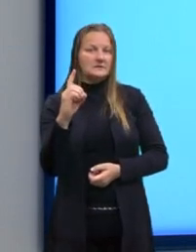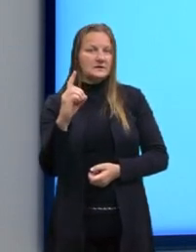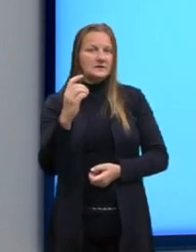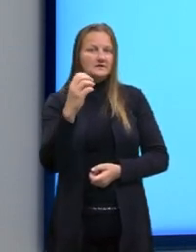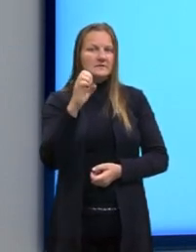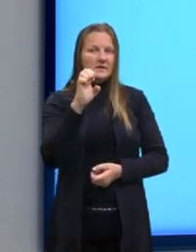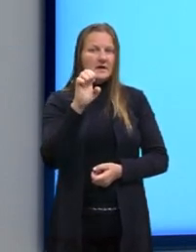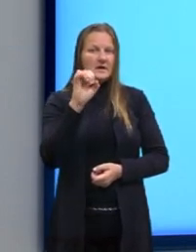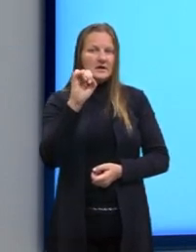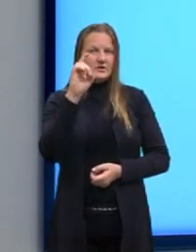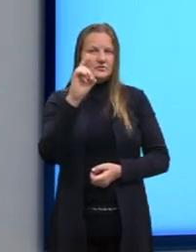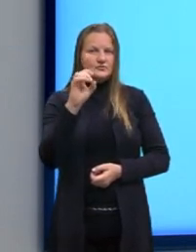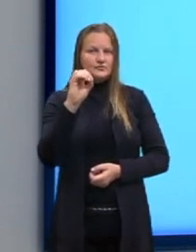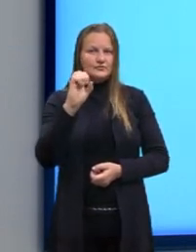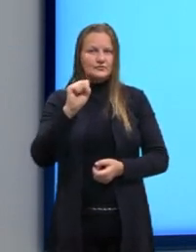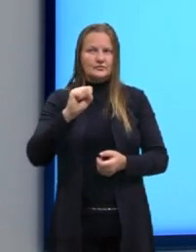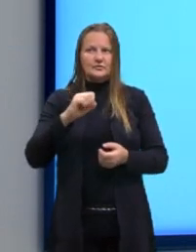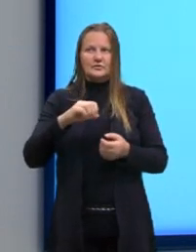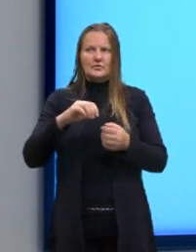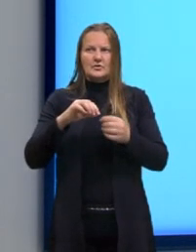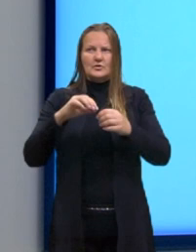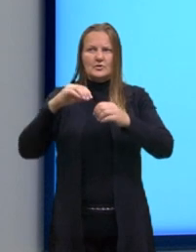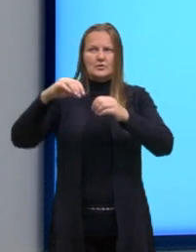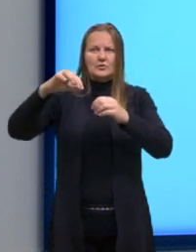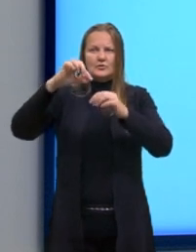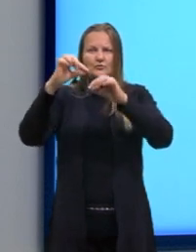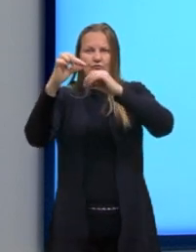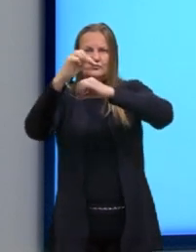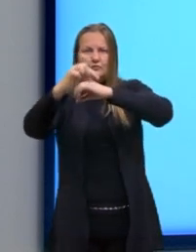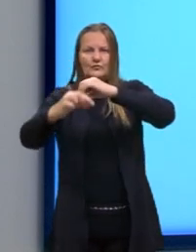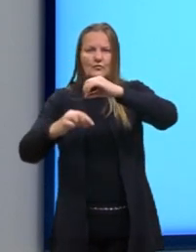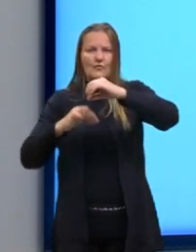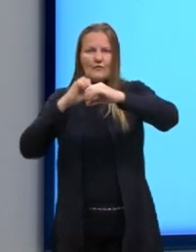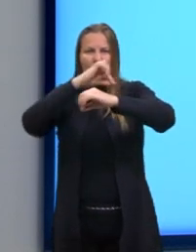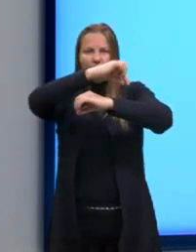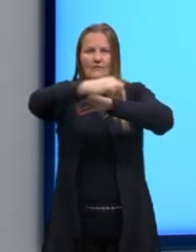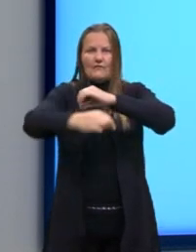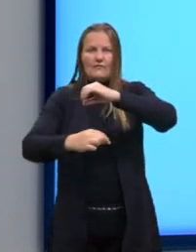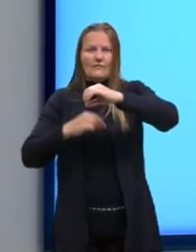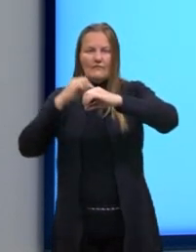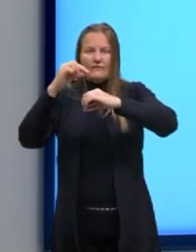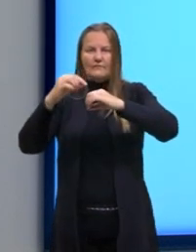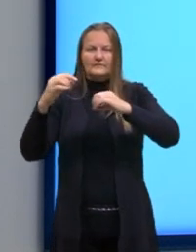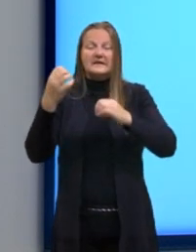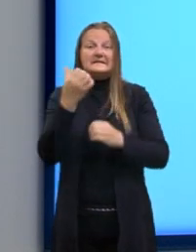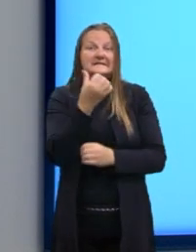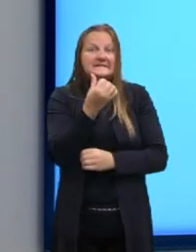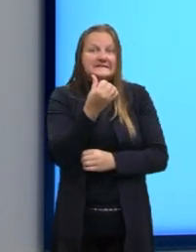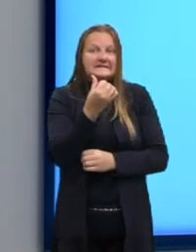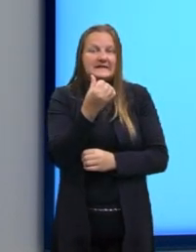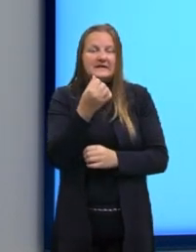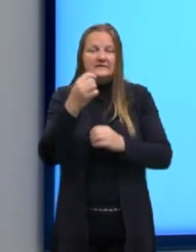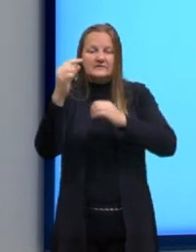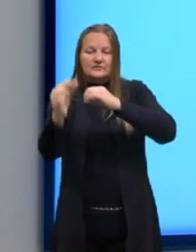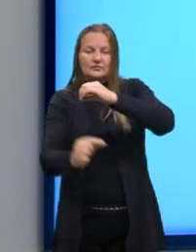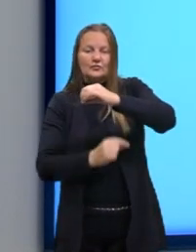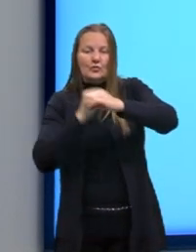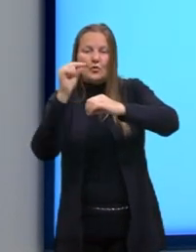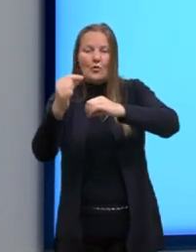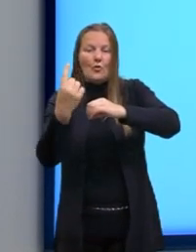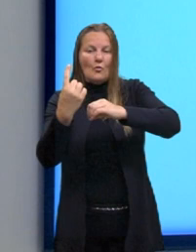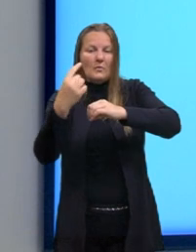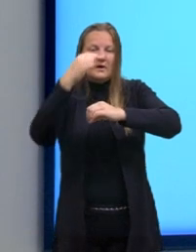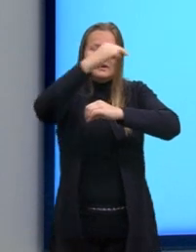e aí nós temos os satélites aqui, então, eles ficam posicionados em seis órbitas diferentes, que seriam